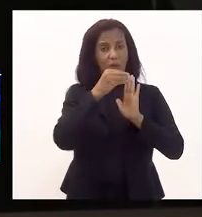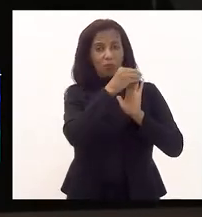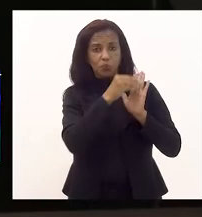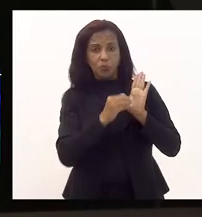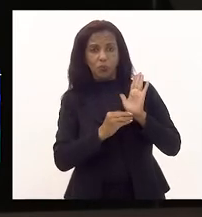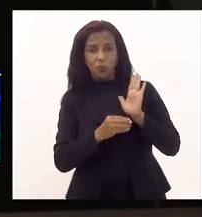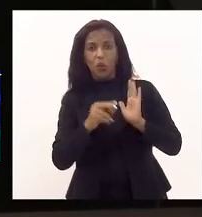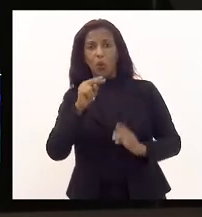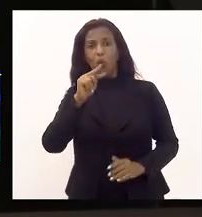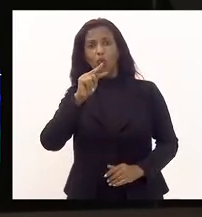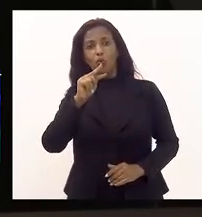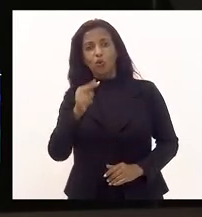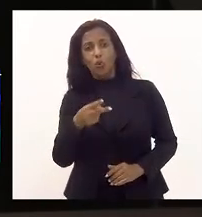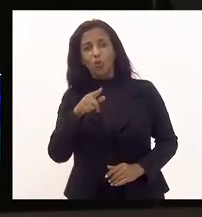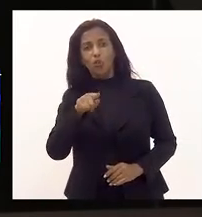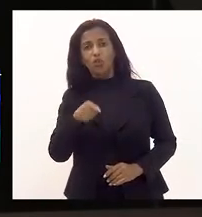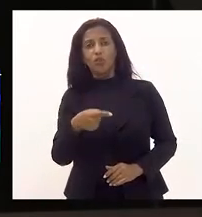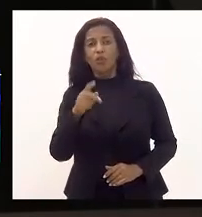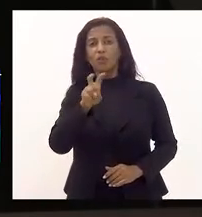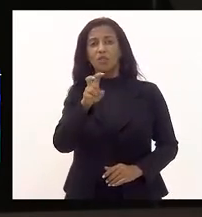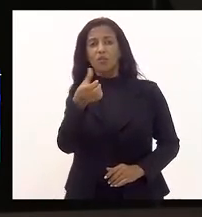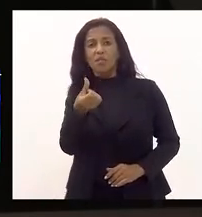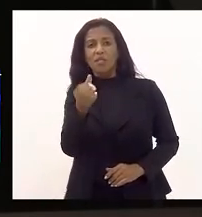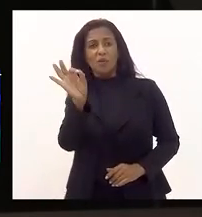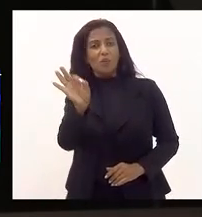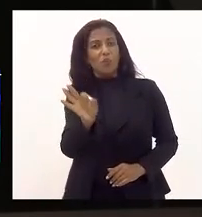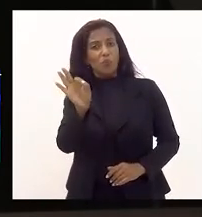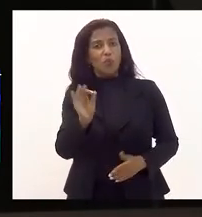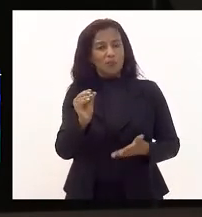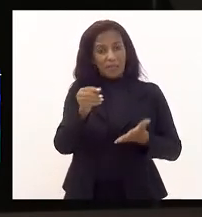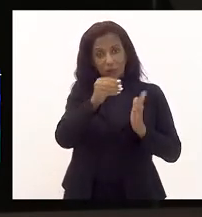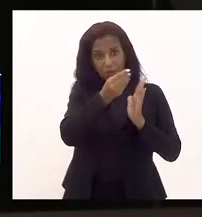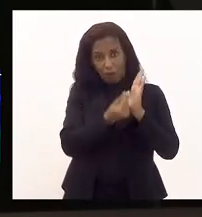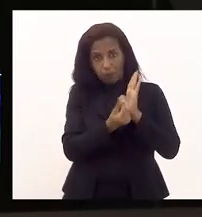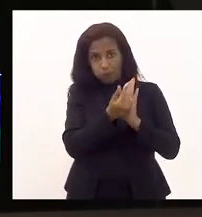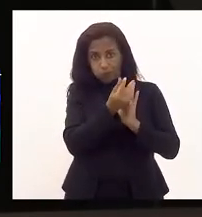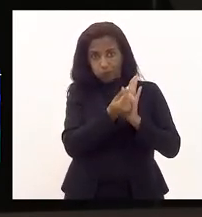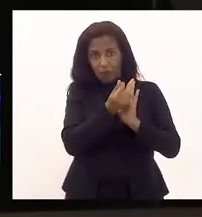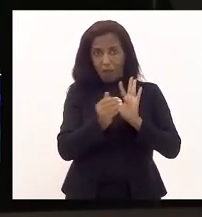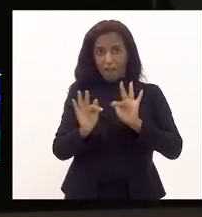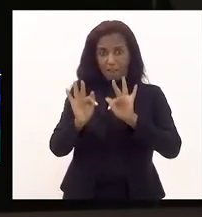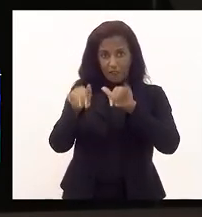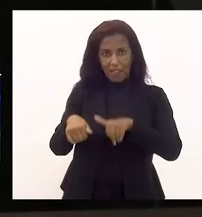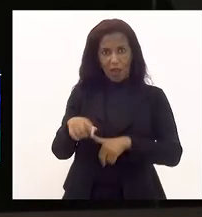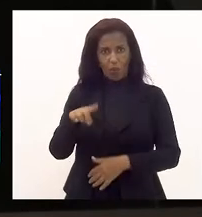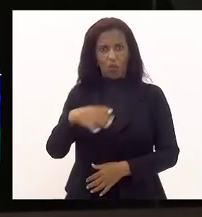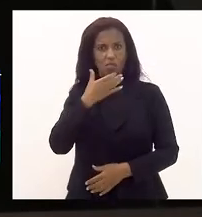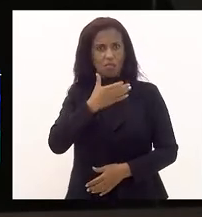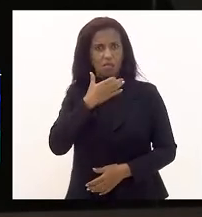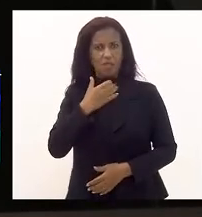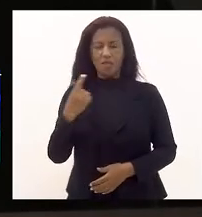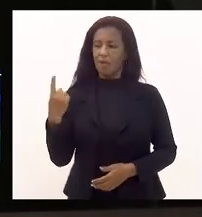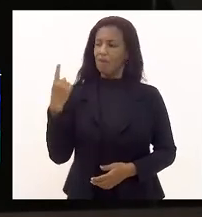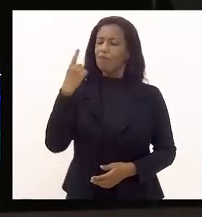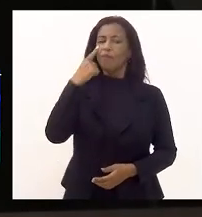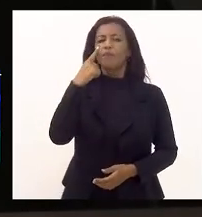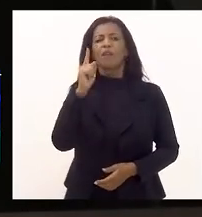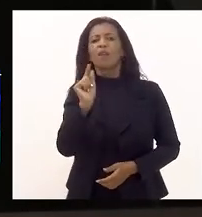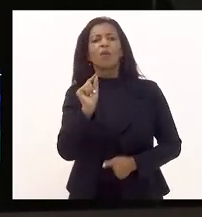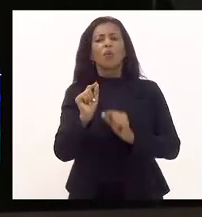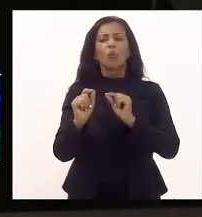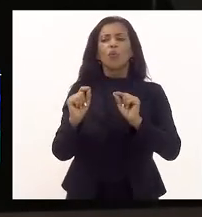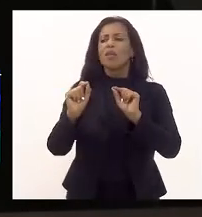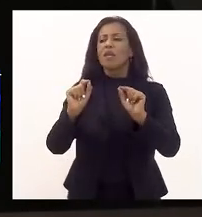,56%. É isso que ele coloca no orçamento. mas quando chega no final do ano, que a gente vai ver o que foi